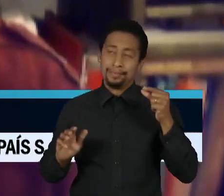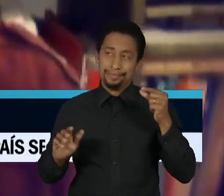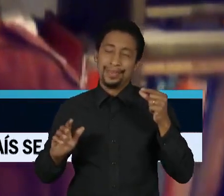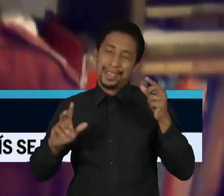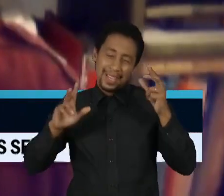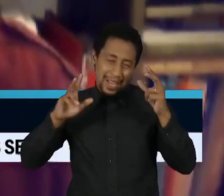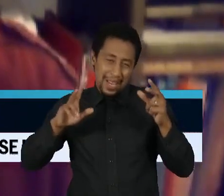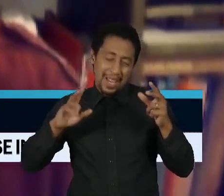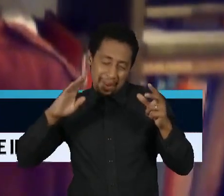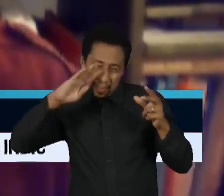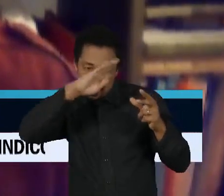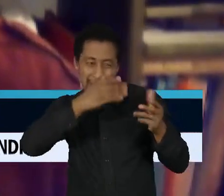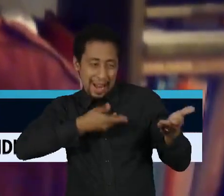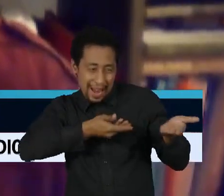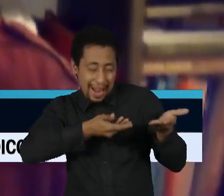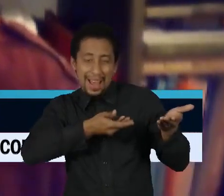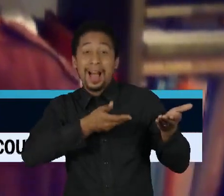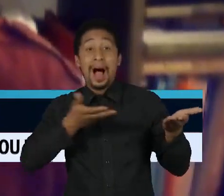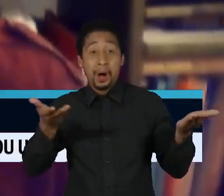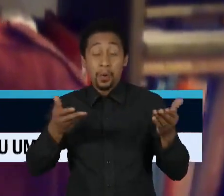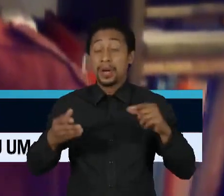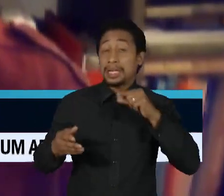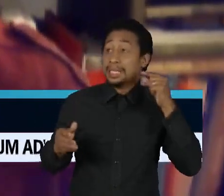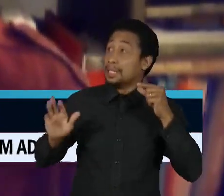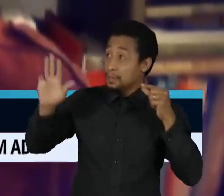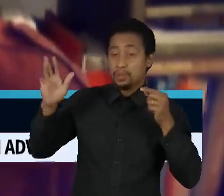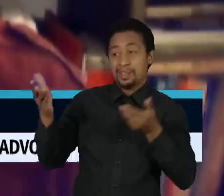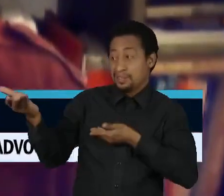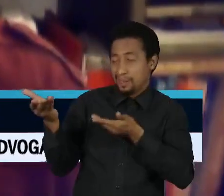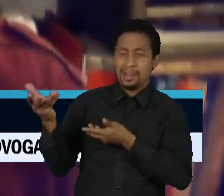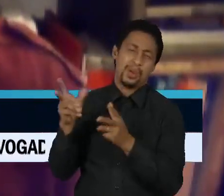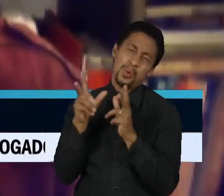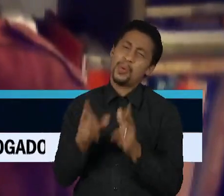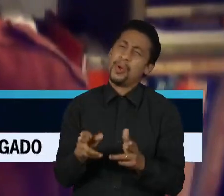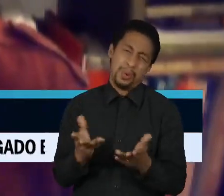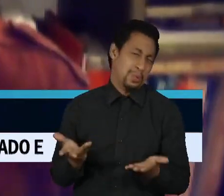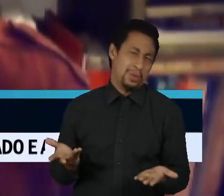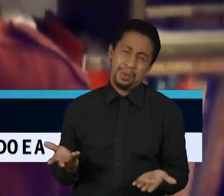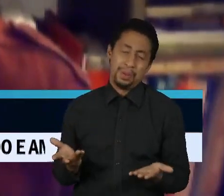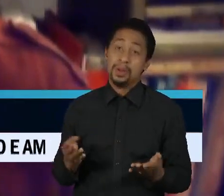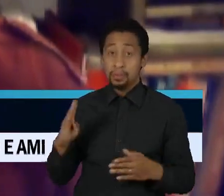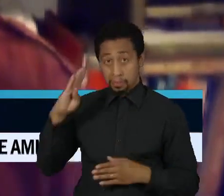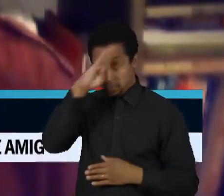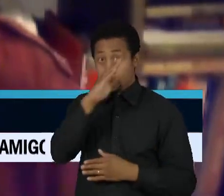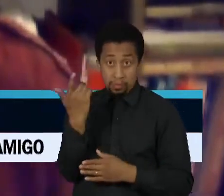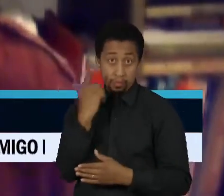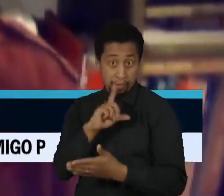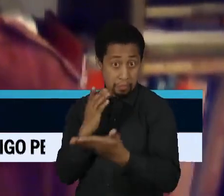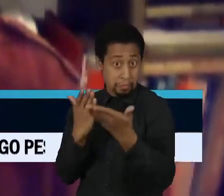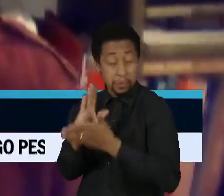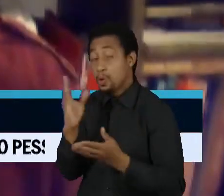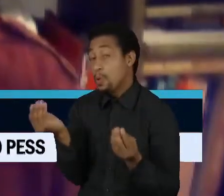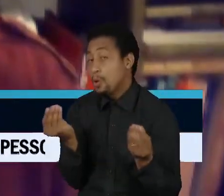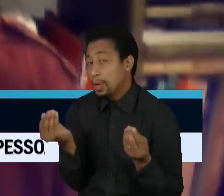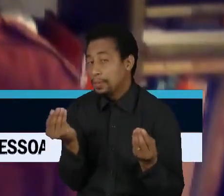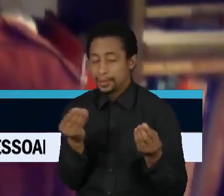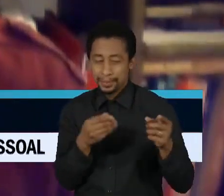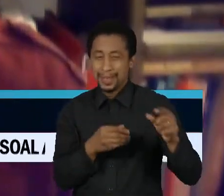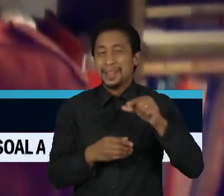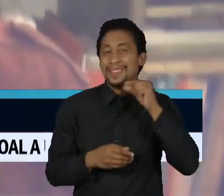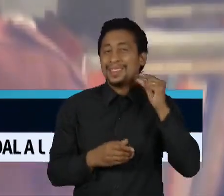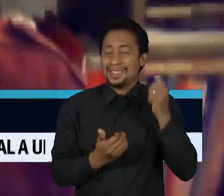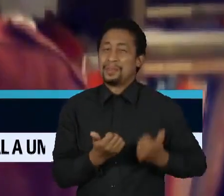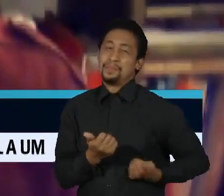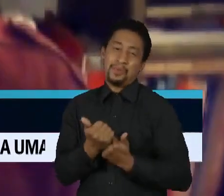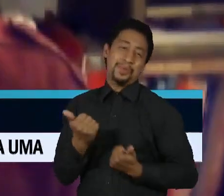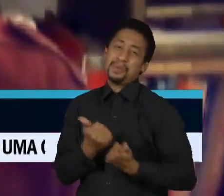o Bolsonaro só conseguiu fazer aprovar determinados projetos em função do apoio do Lira, que, como eu disse, é o porta-voz do